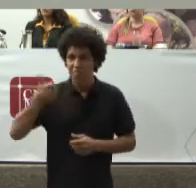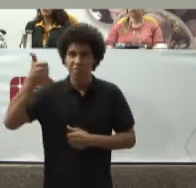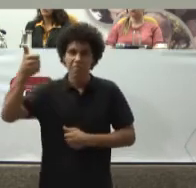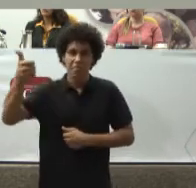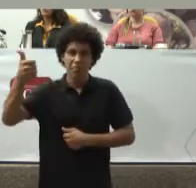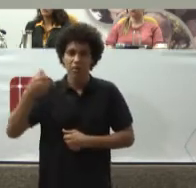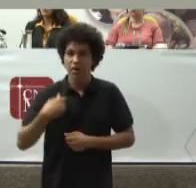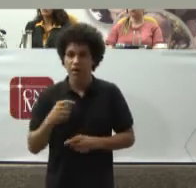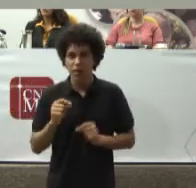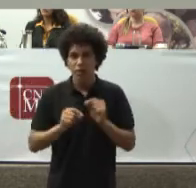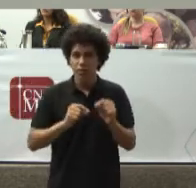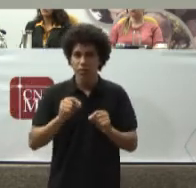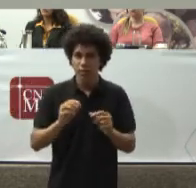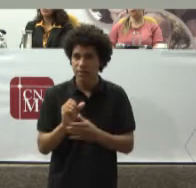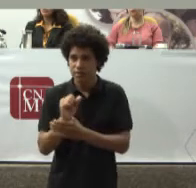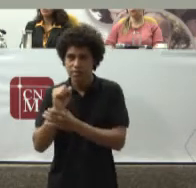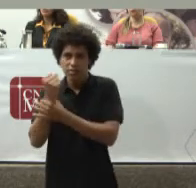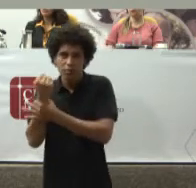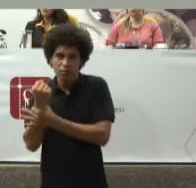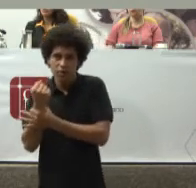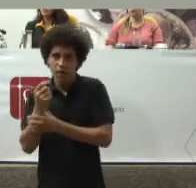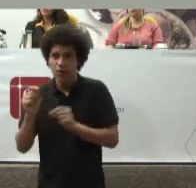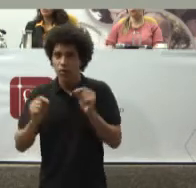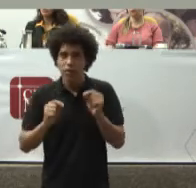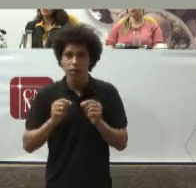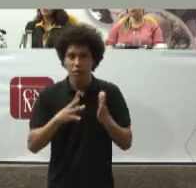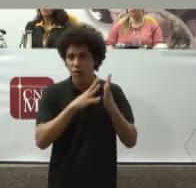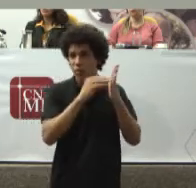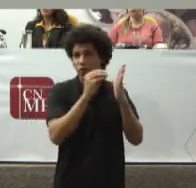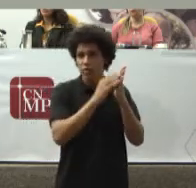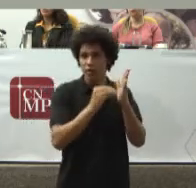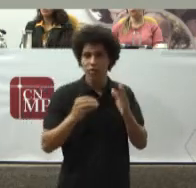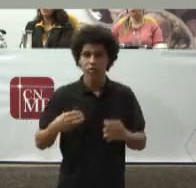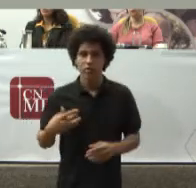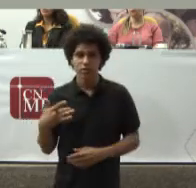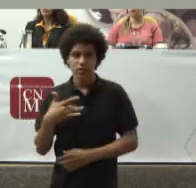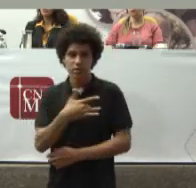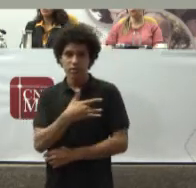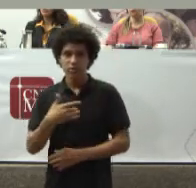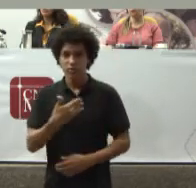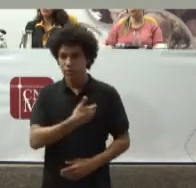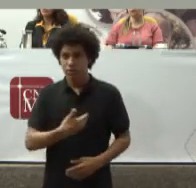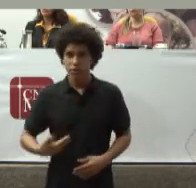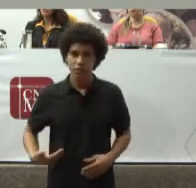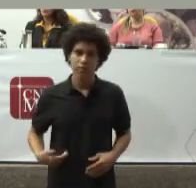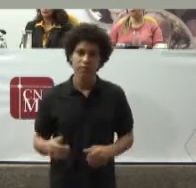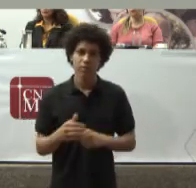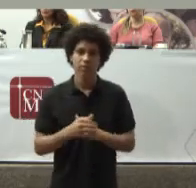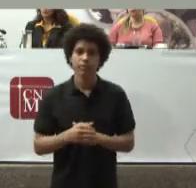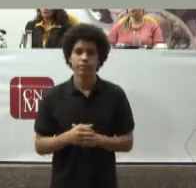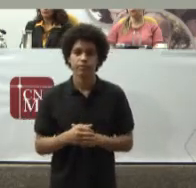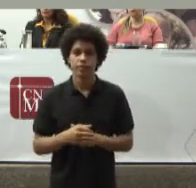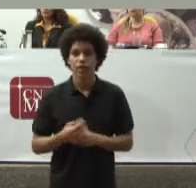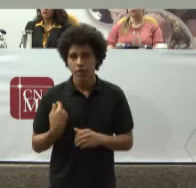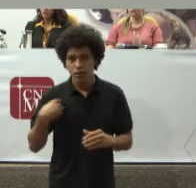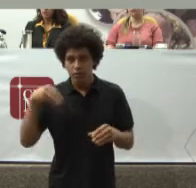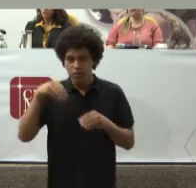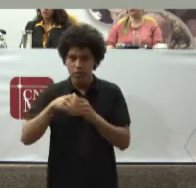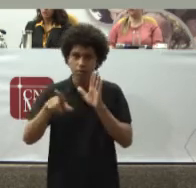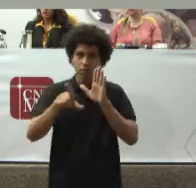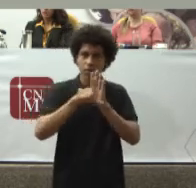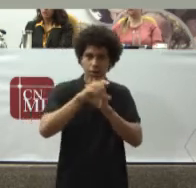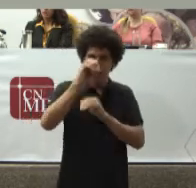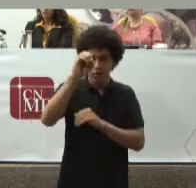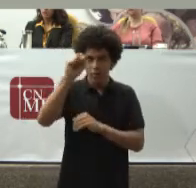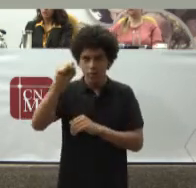estruturaram O modelo De saúde pública Que veio desaguar No capítulo Da constituição E na lei 8080